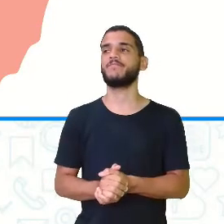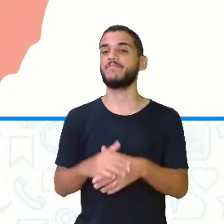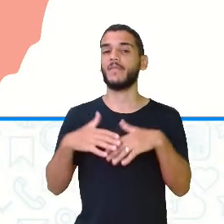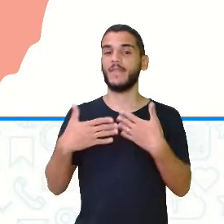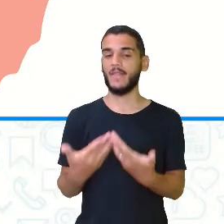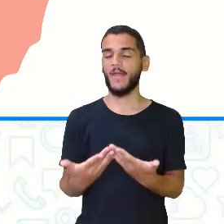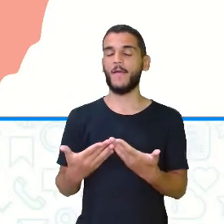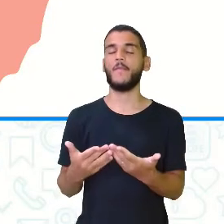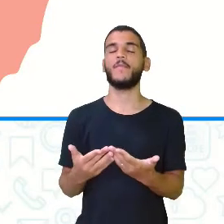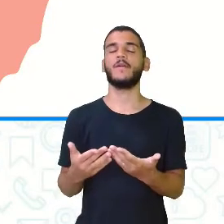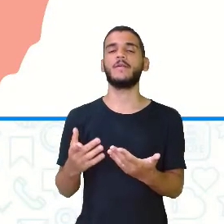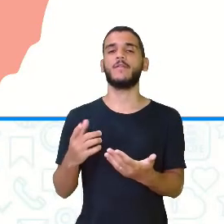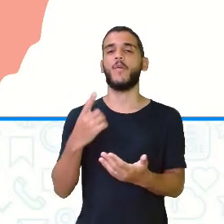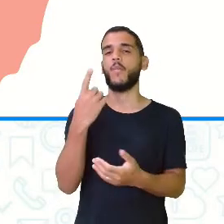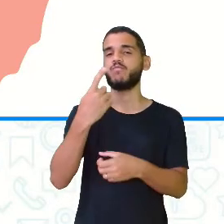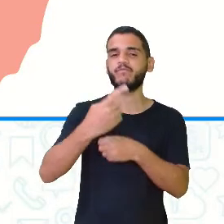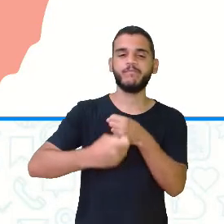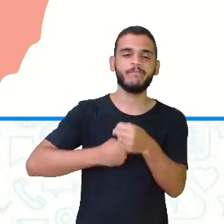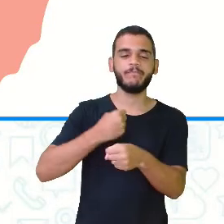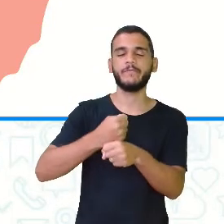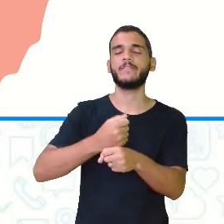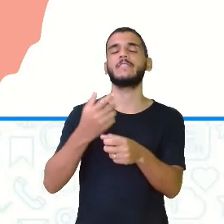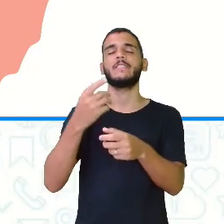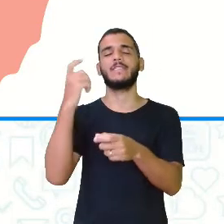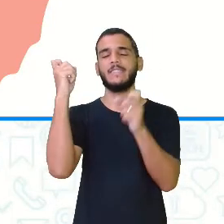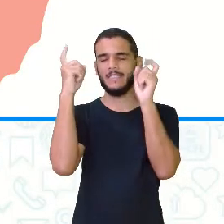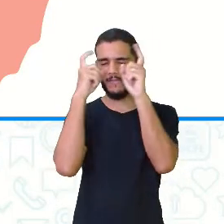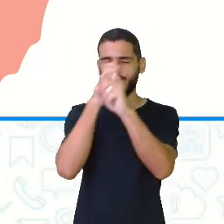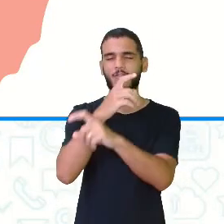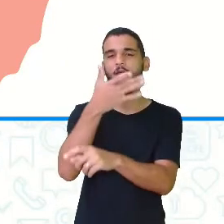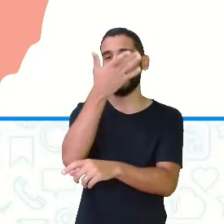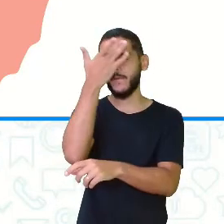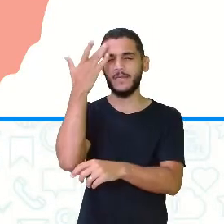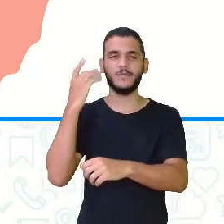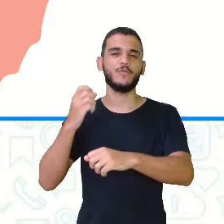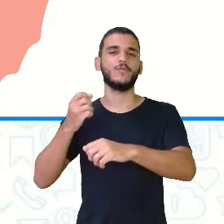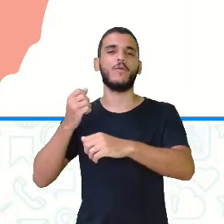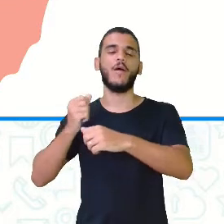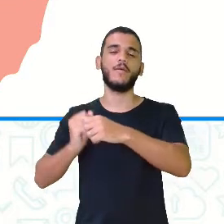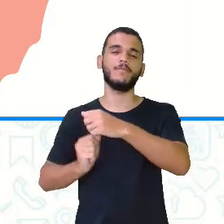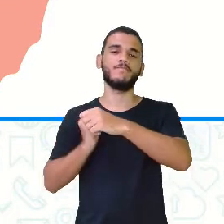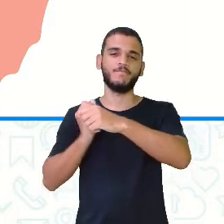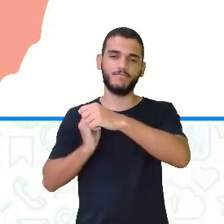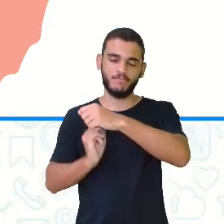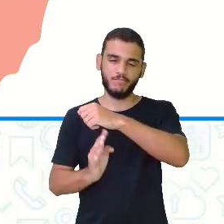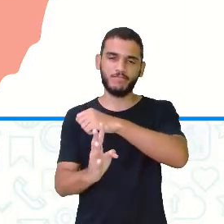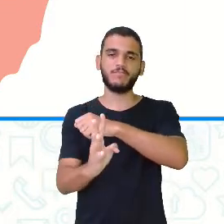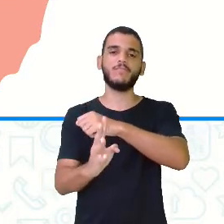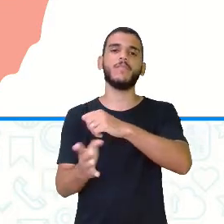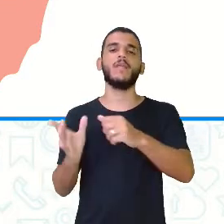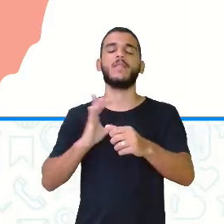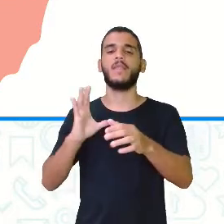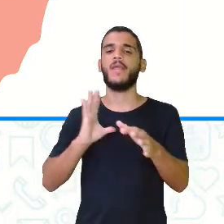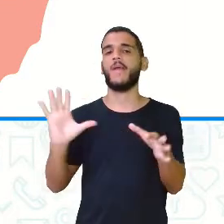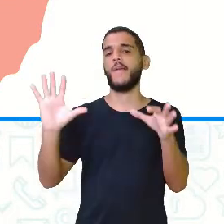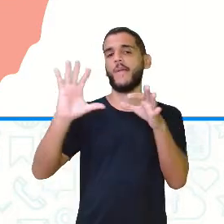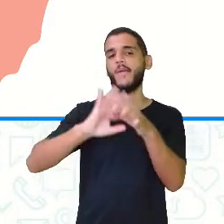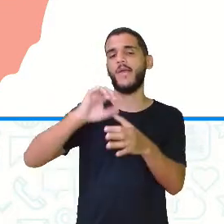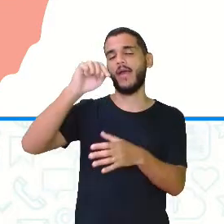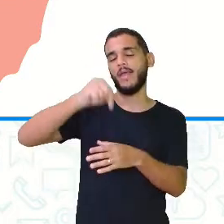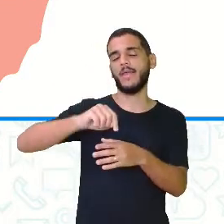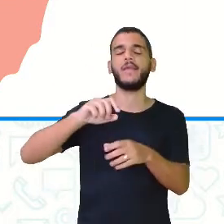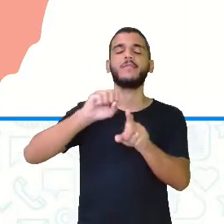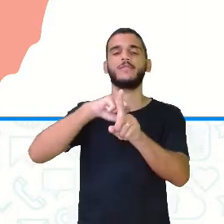após os primeiros anos de dificuldades extremas, os imigrantes acabaram por se integrar aqui na sociedade brasileira. E aí, foi